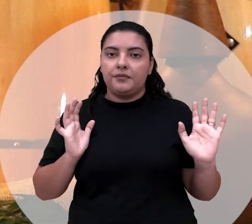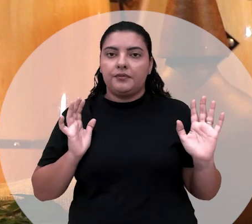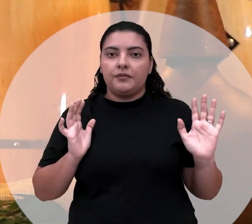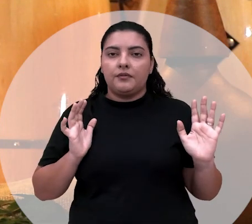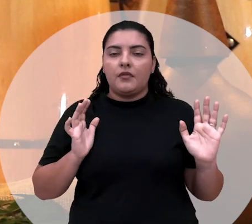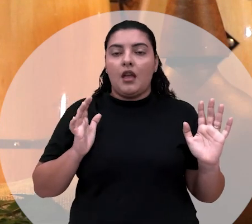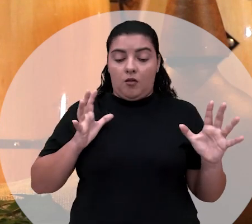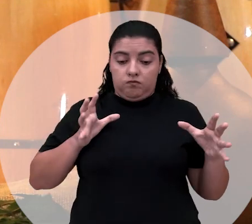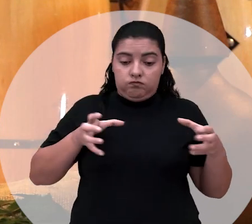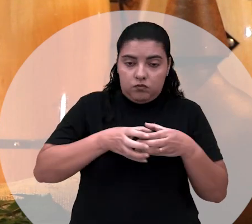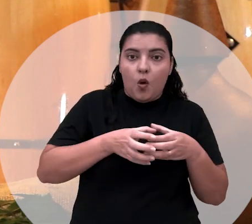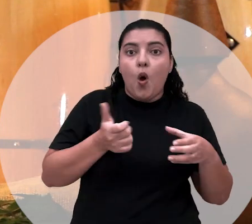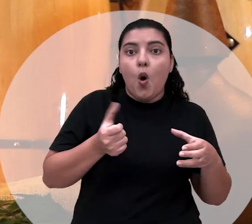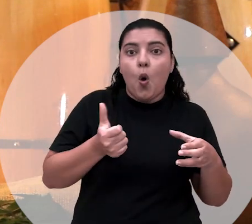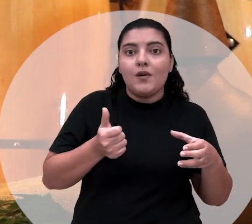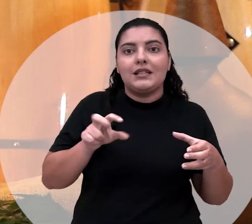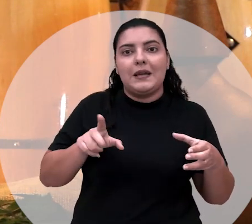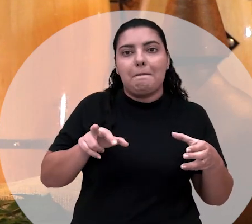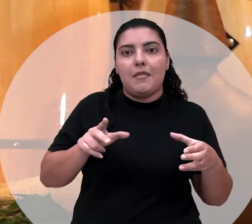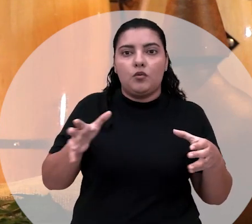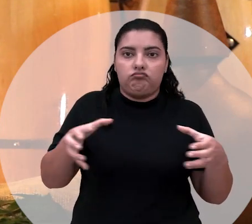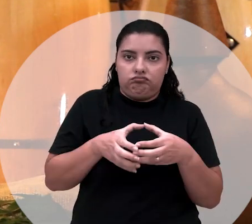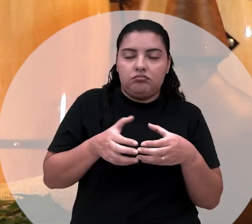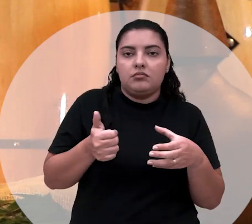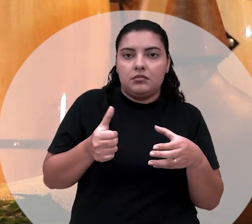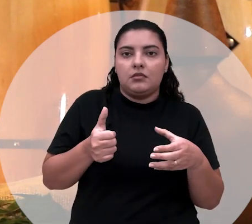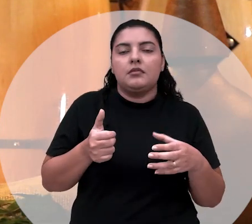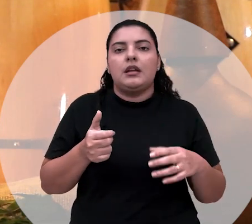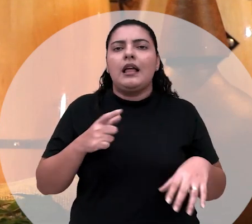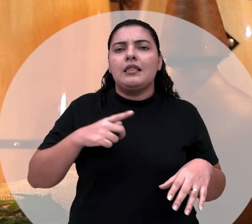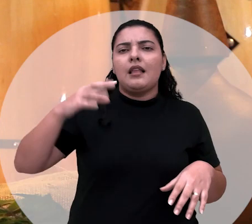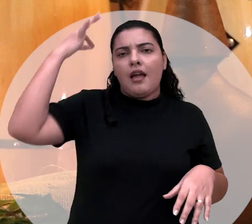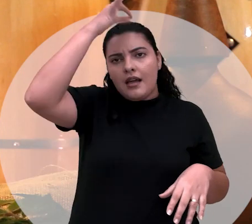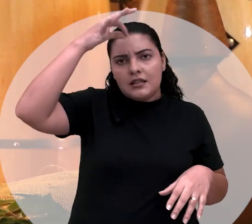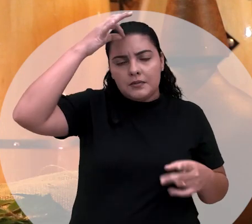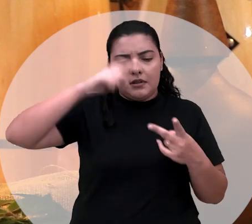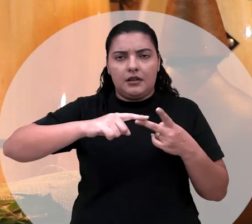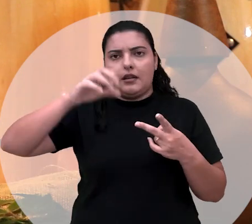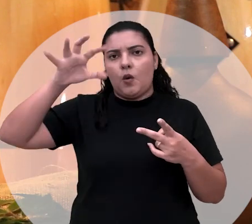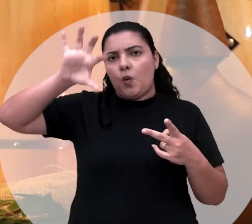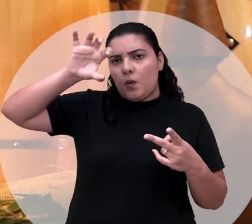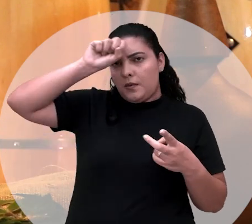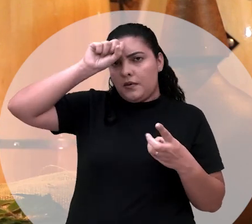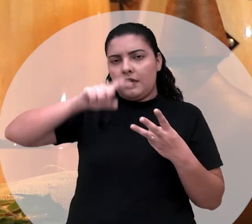comigo, onze pessoas, onze irmãos. Tem espírita, tem eu que sou um bandista, tem pastor da Assembleia de